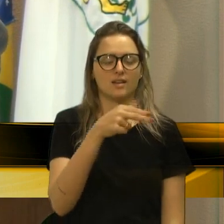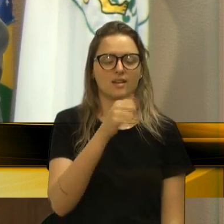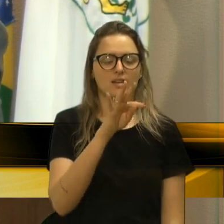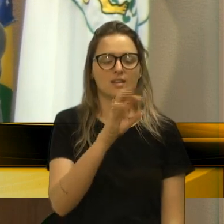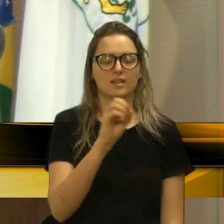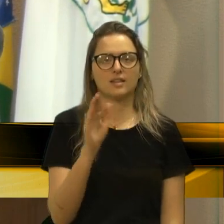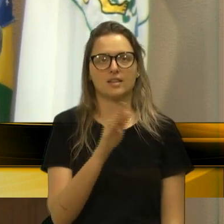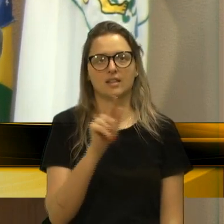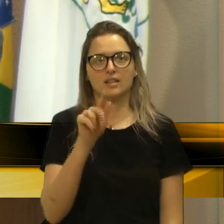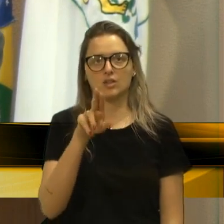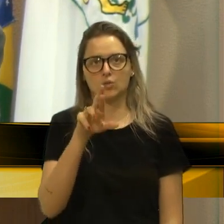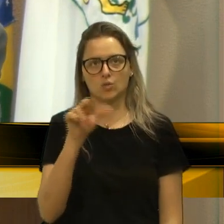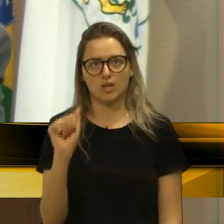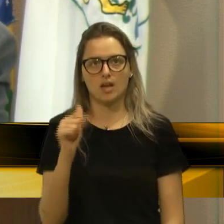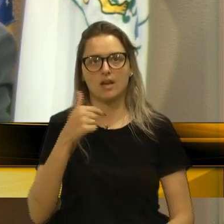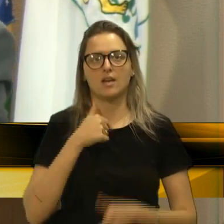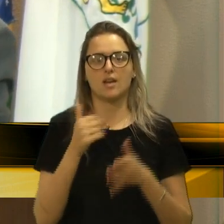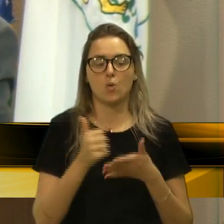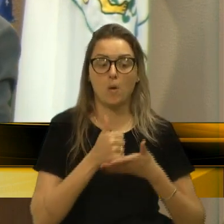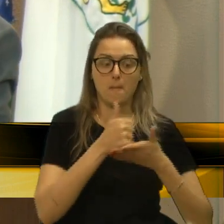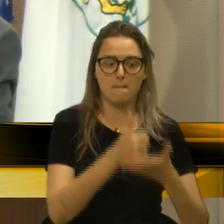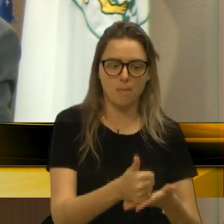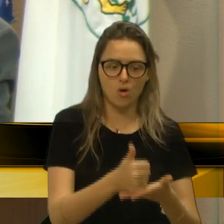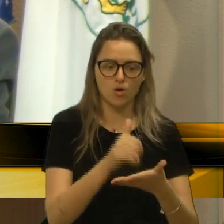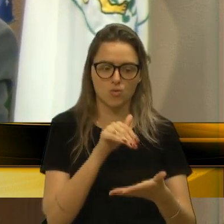apoio e sigo até o fim.